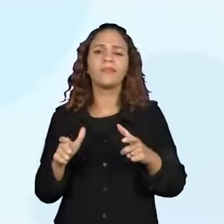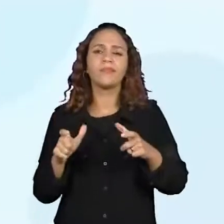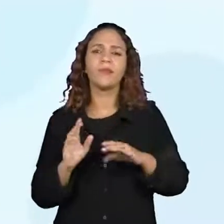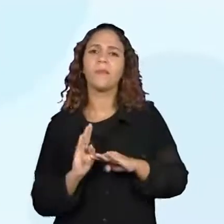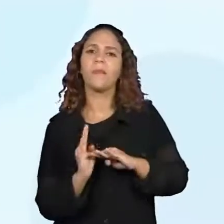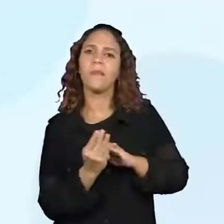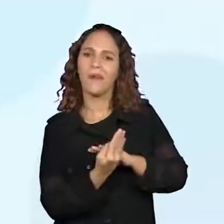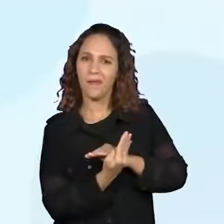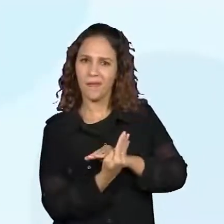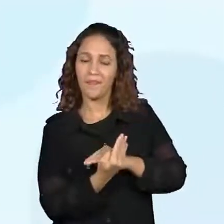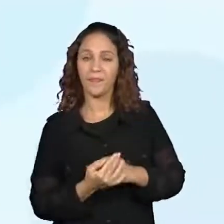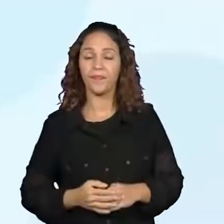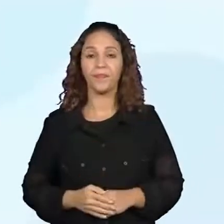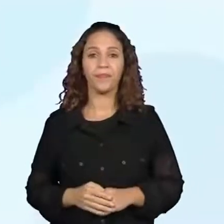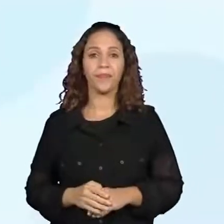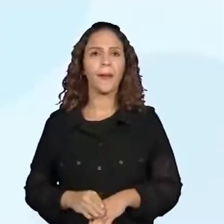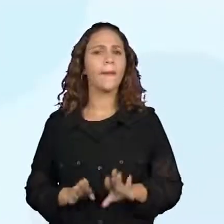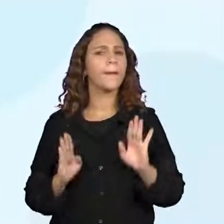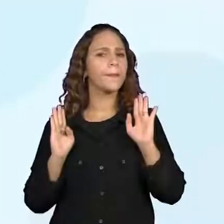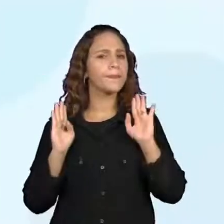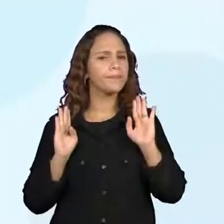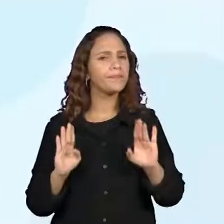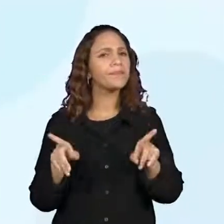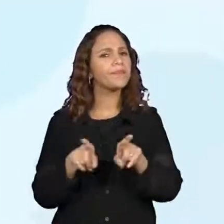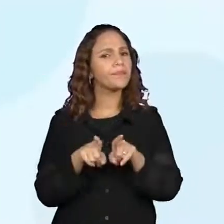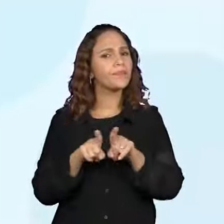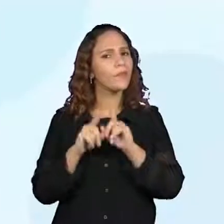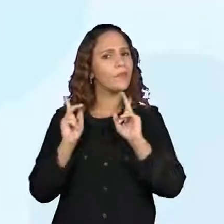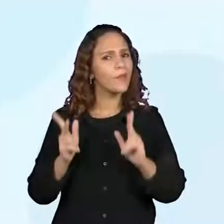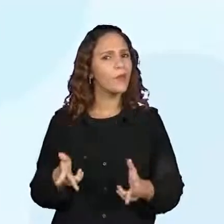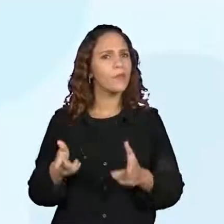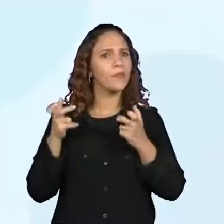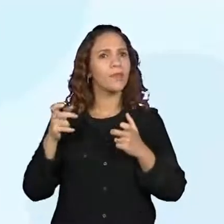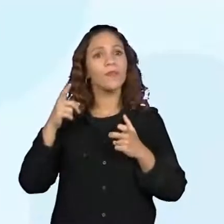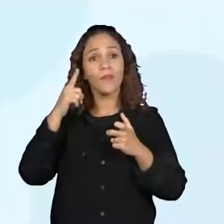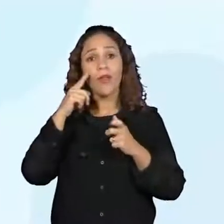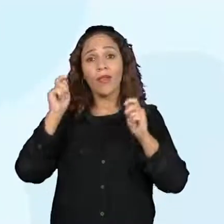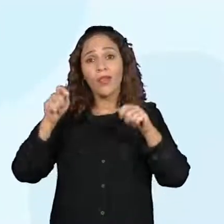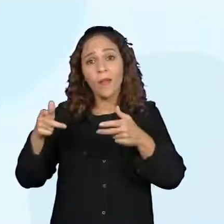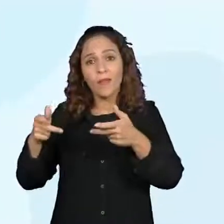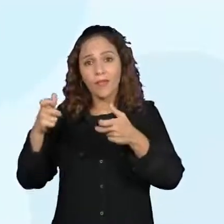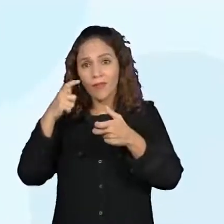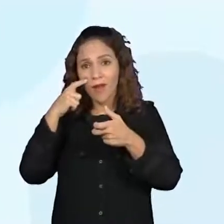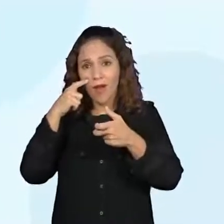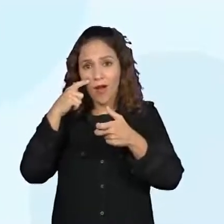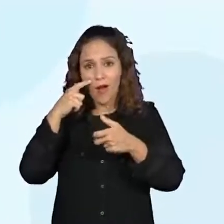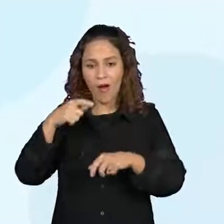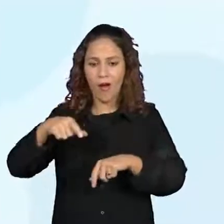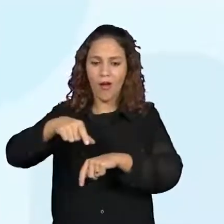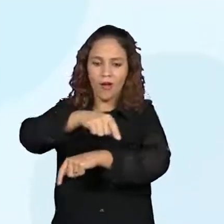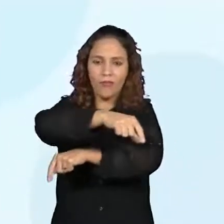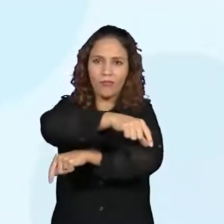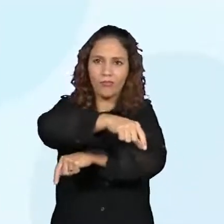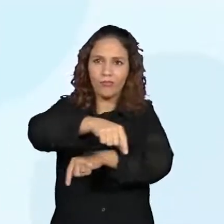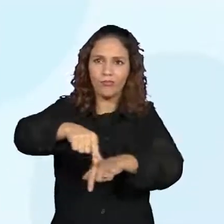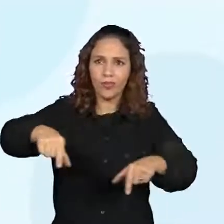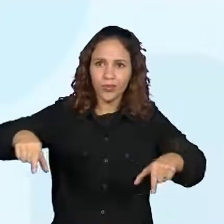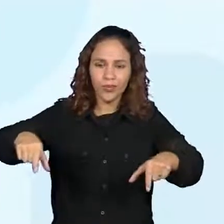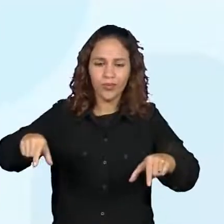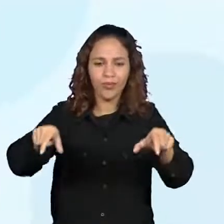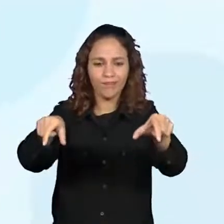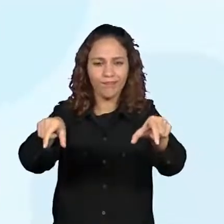Sim. E dá para a gente perceber essas quadras, esses quarteirões aí bem demarcados, não é?